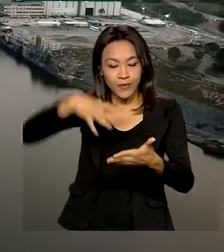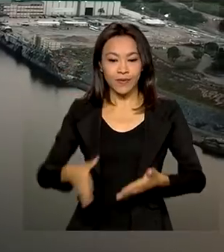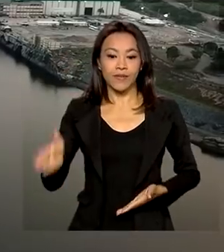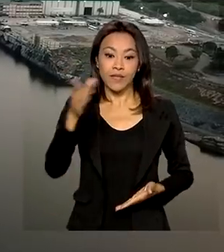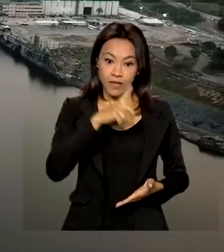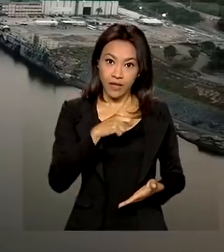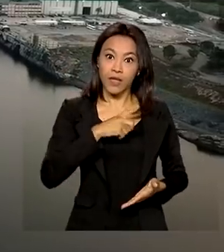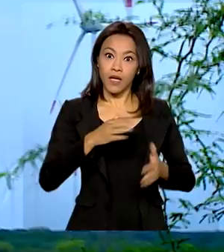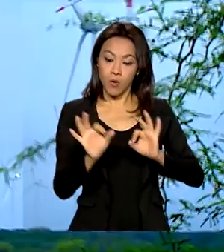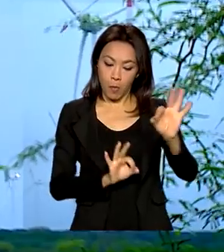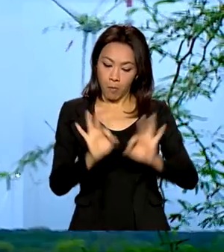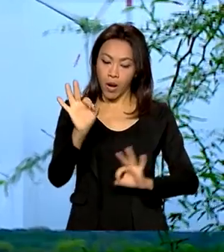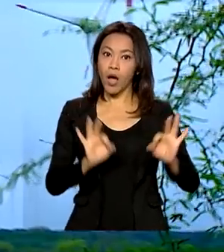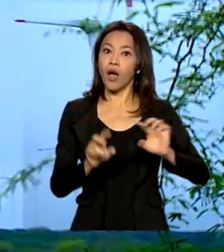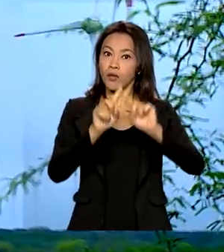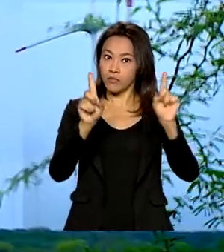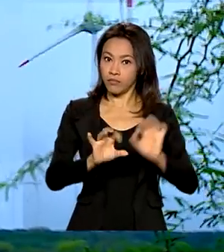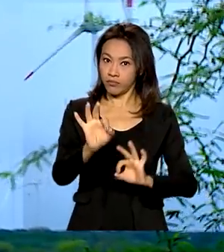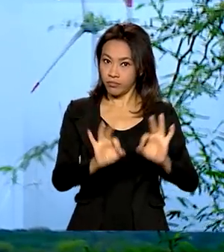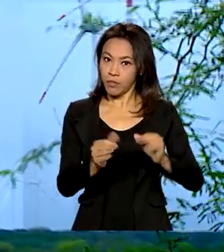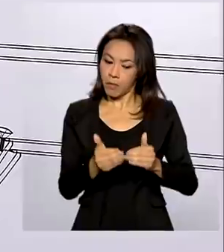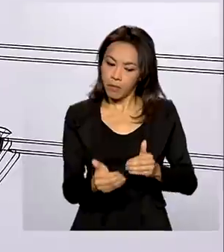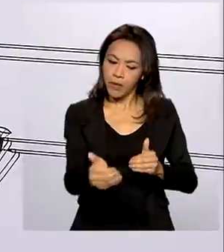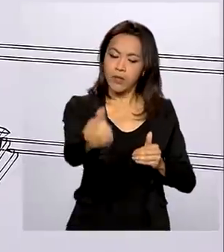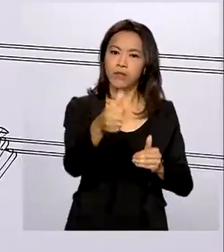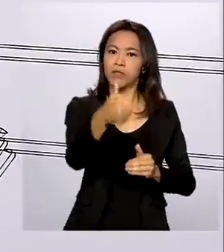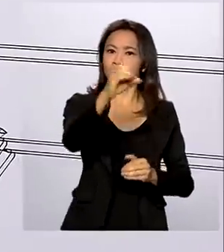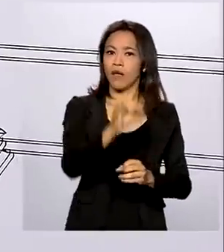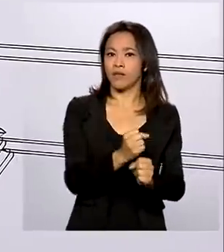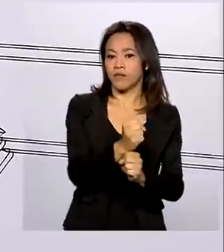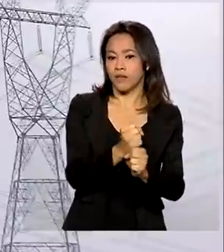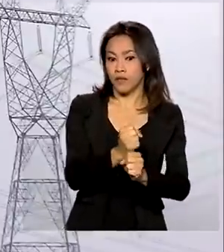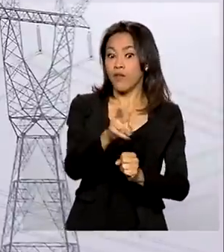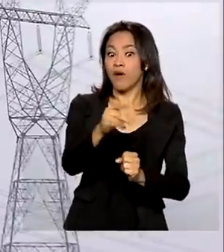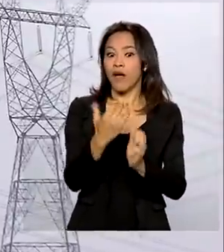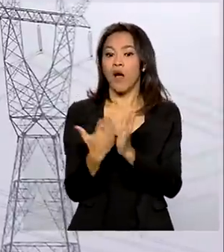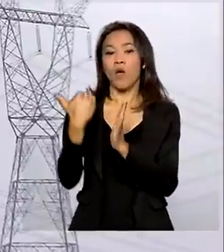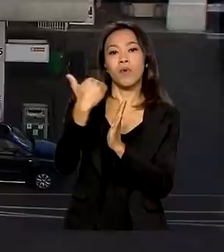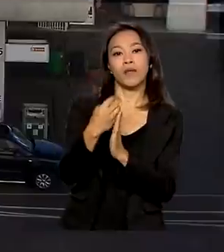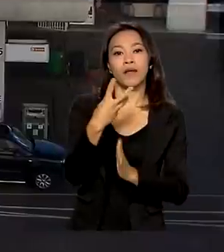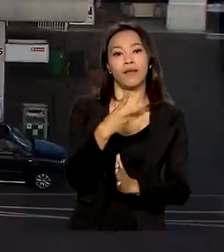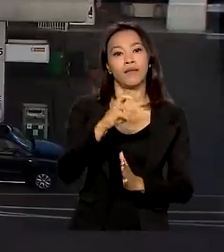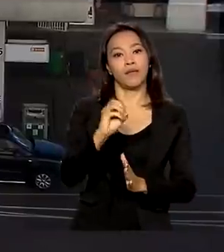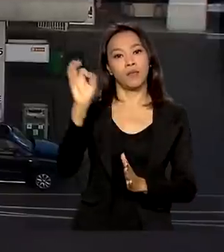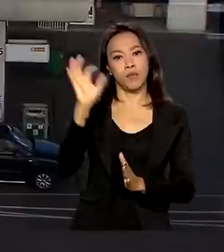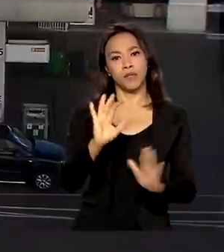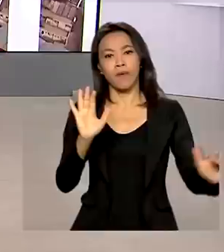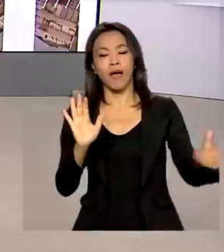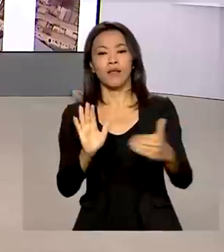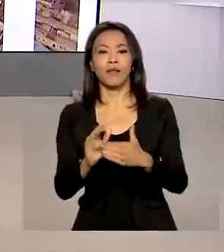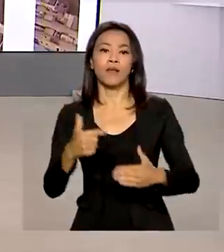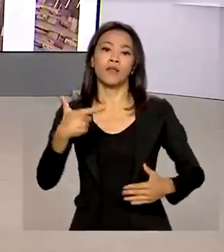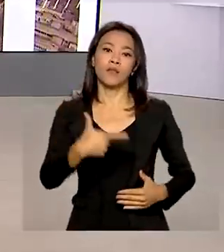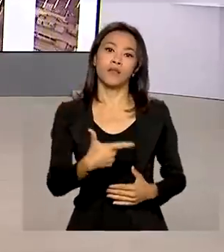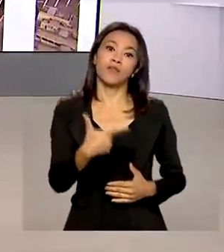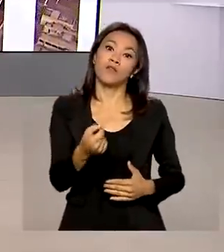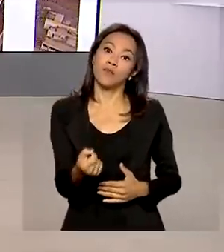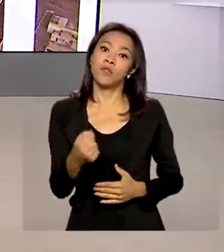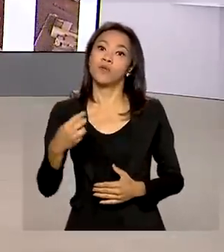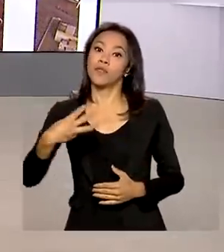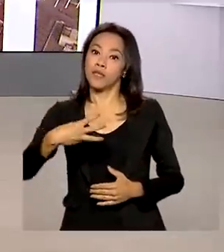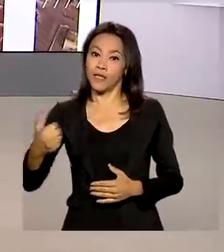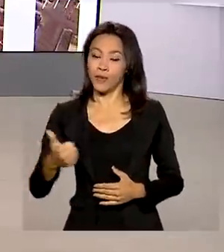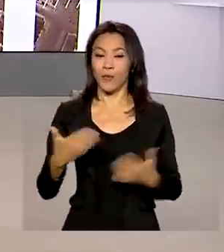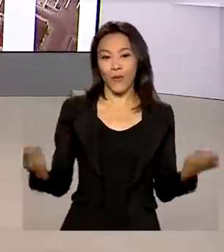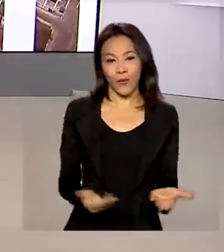energia para os próximos 10 anos. A produção deve crescer 30% até 2031. Quinta